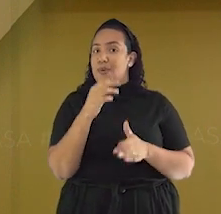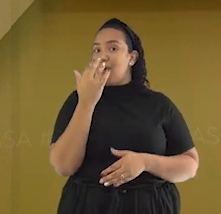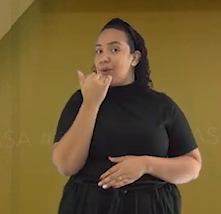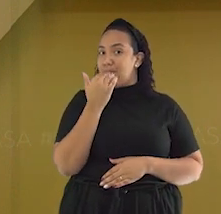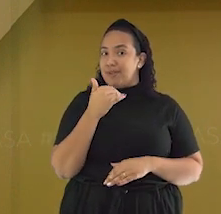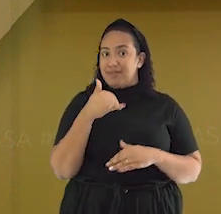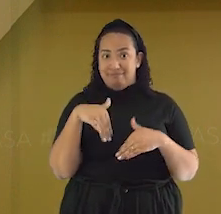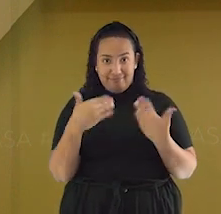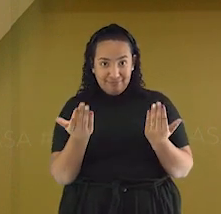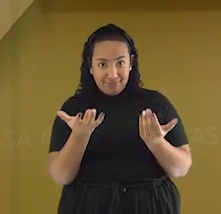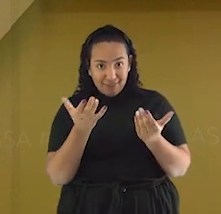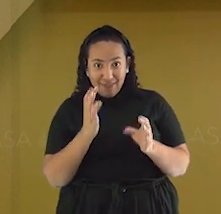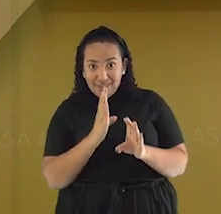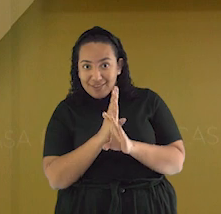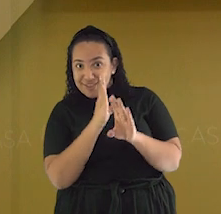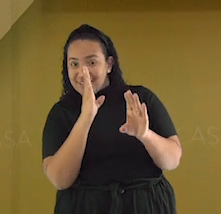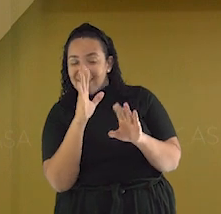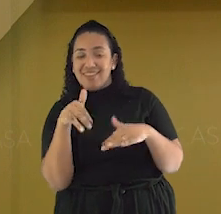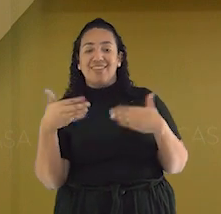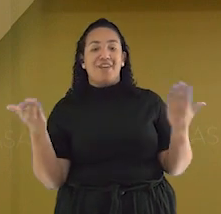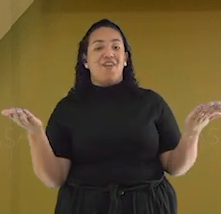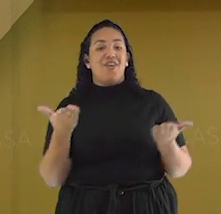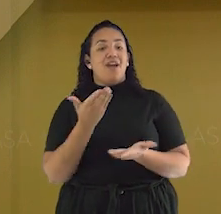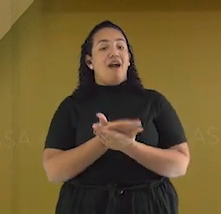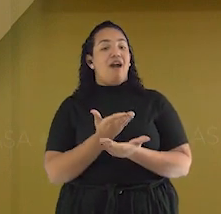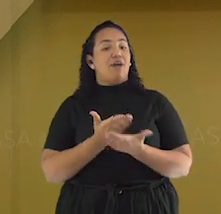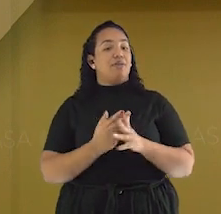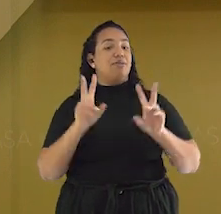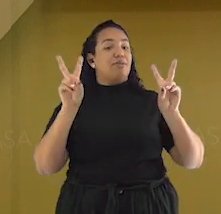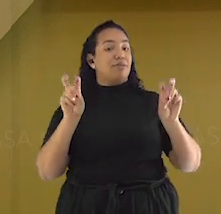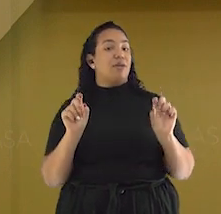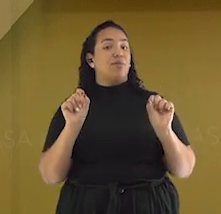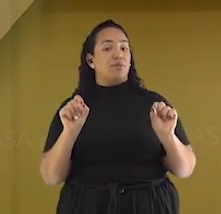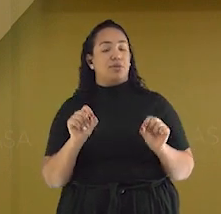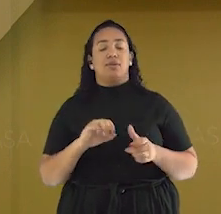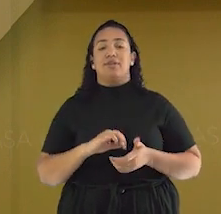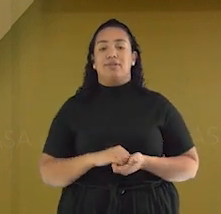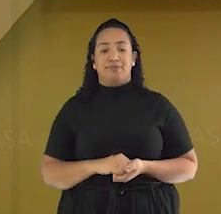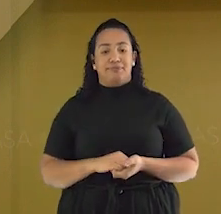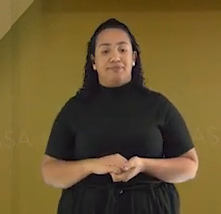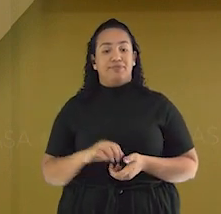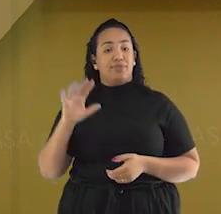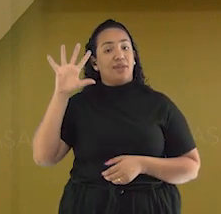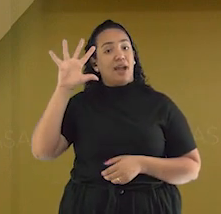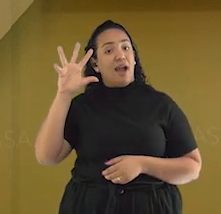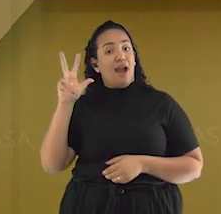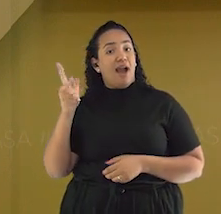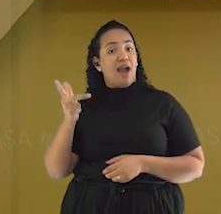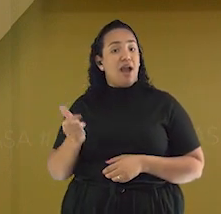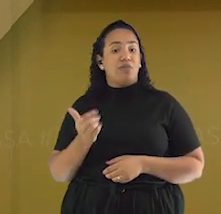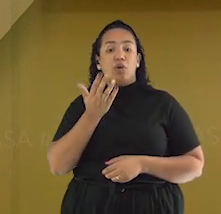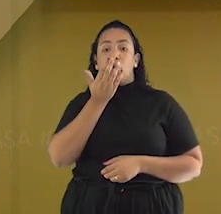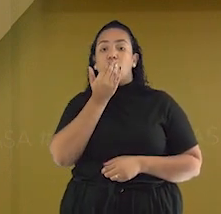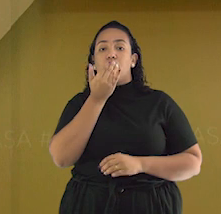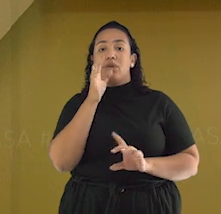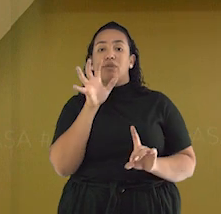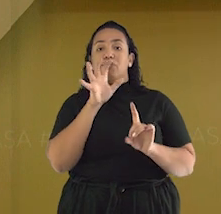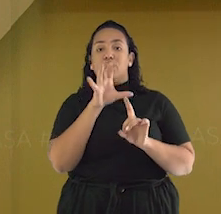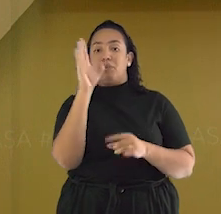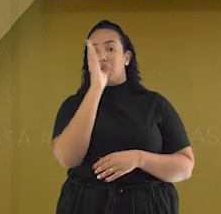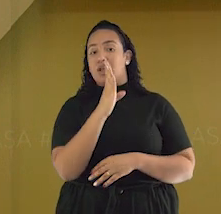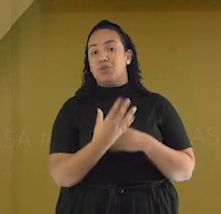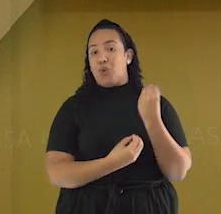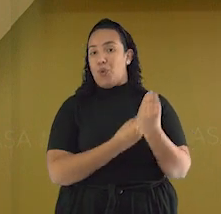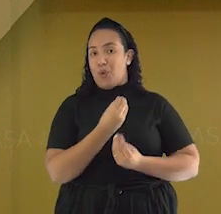descobrir? Então, eis o tema de nossa aula de hoje, raízes africanas na culinária brasileira. E eu espero que vocês gostem, tá?